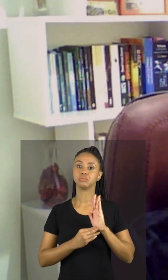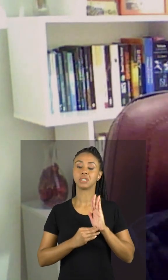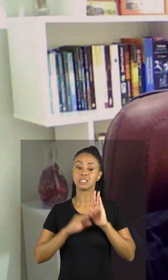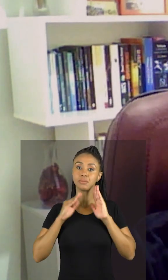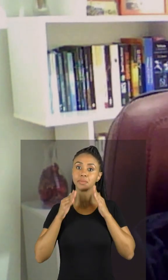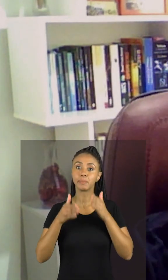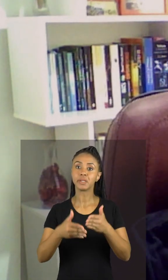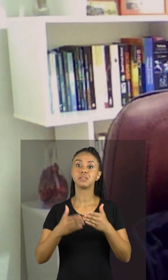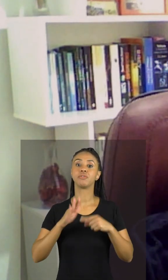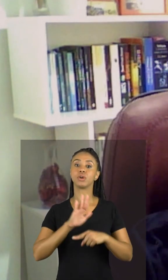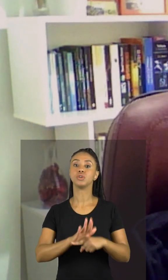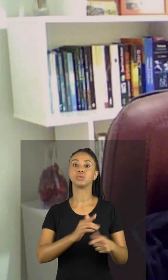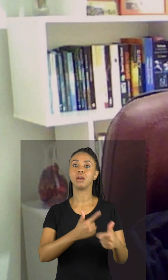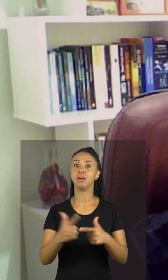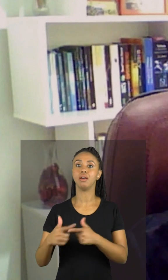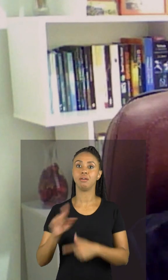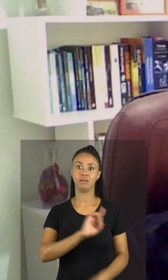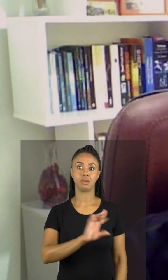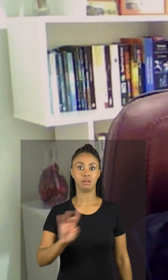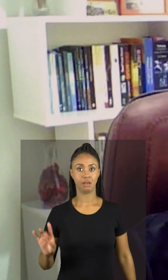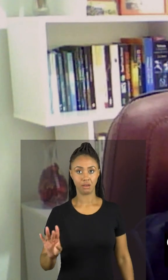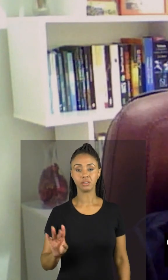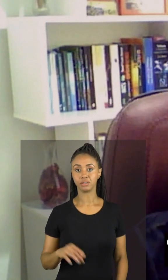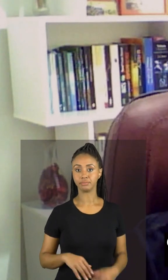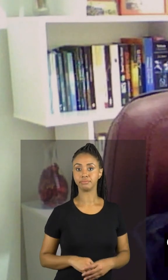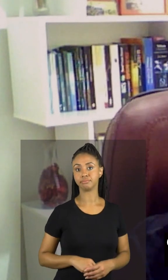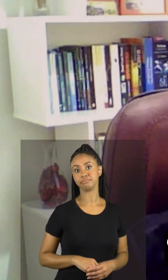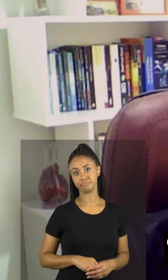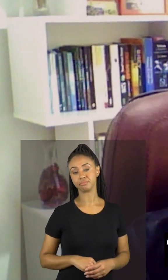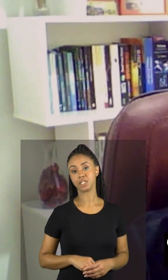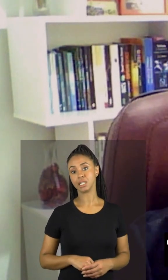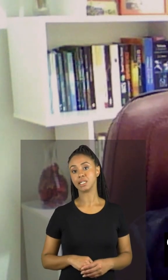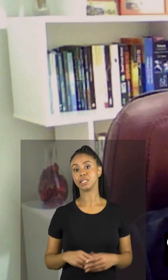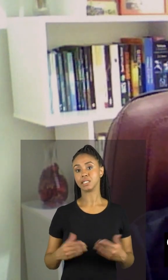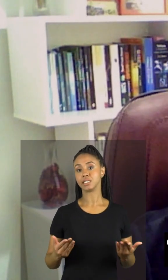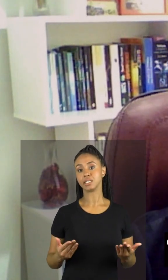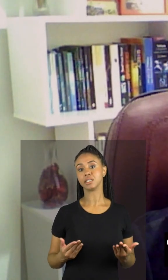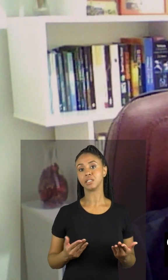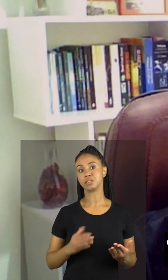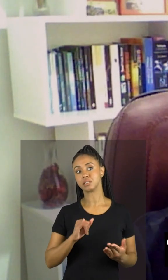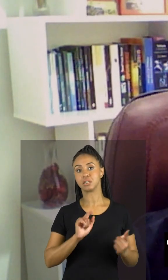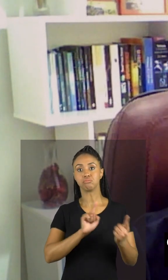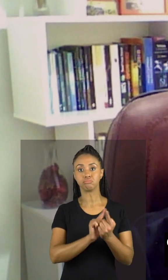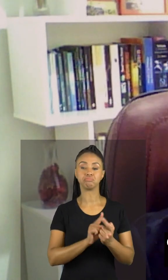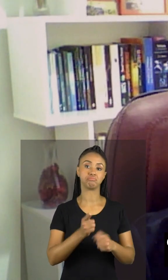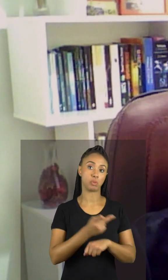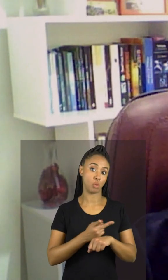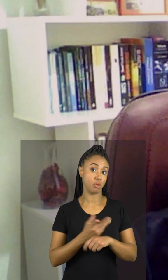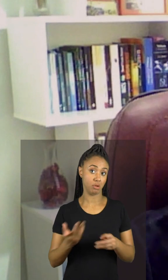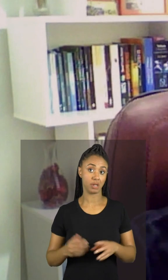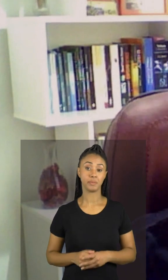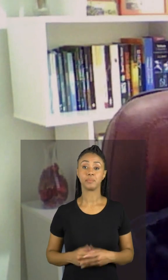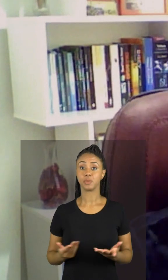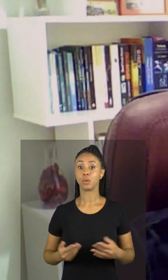muito mais específica para cada caso, cada paciente que vá procurar o seu consultório.